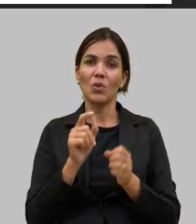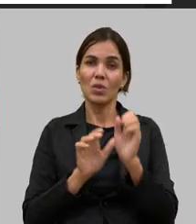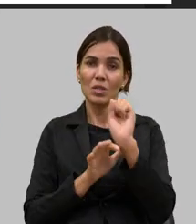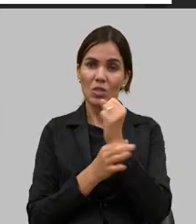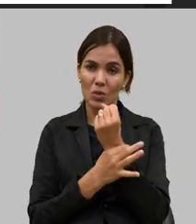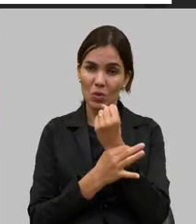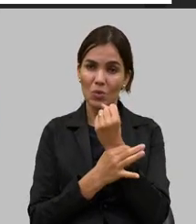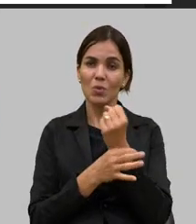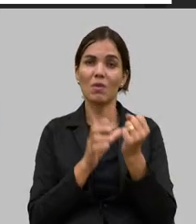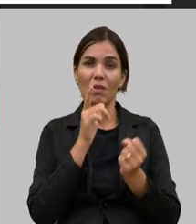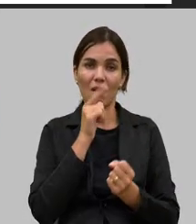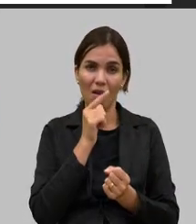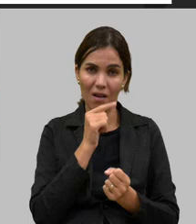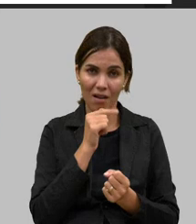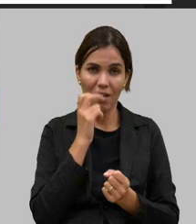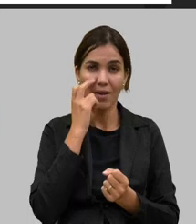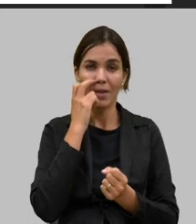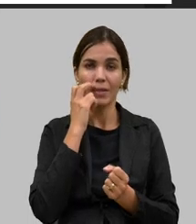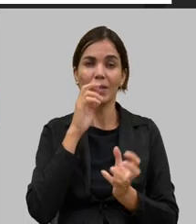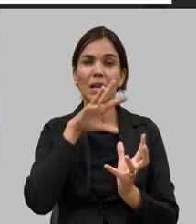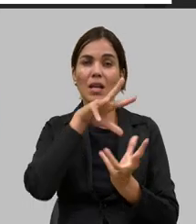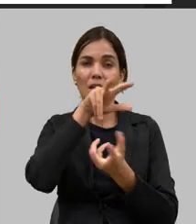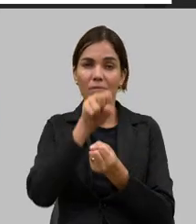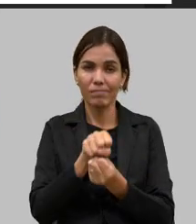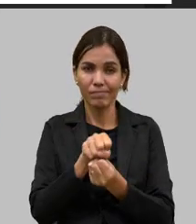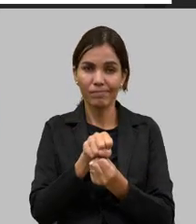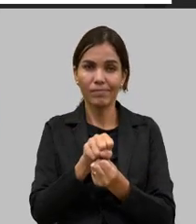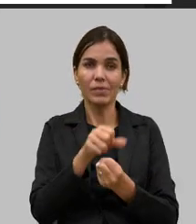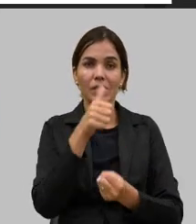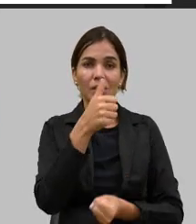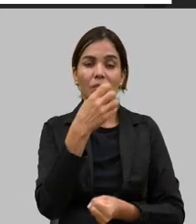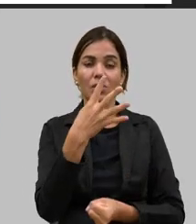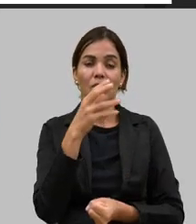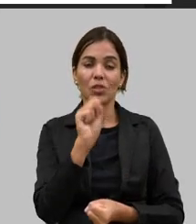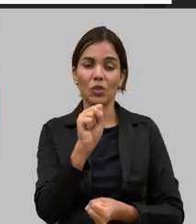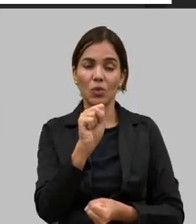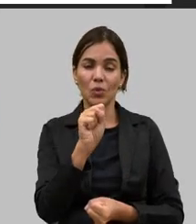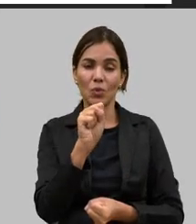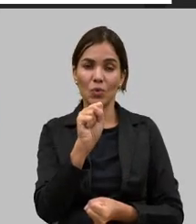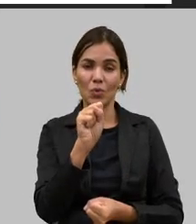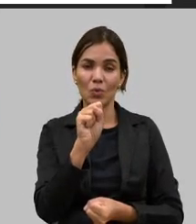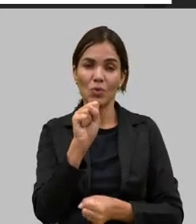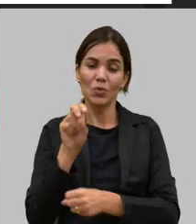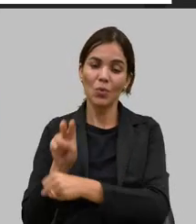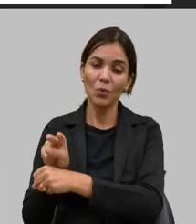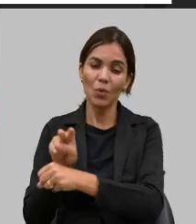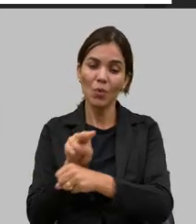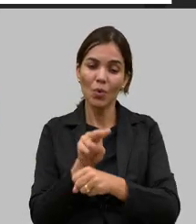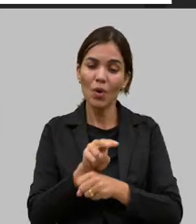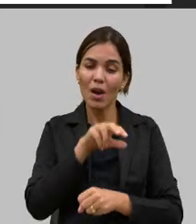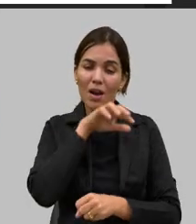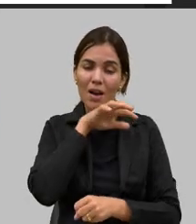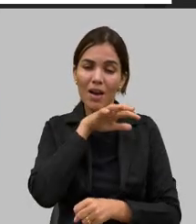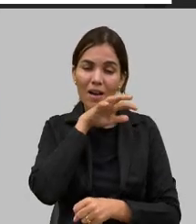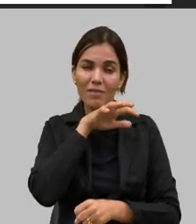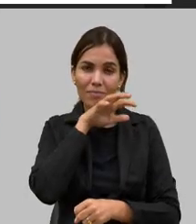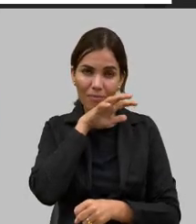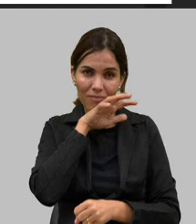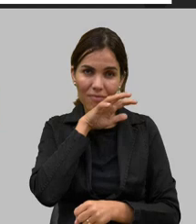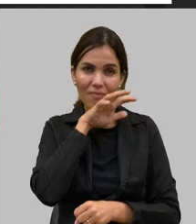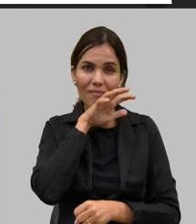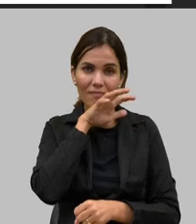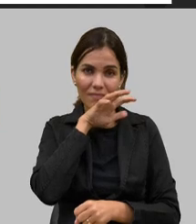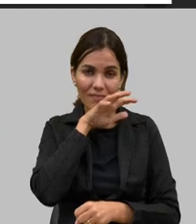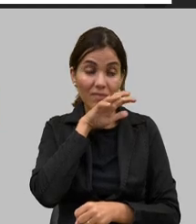264 mil em bovinocultura 148 mil em criação de pequenos animais a bovinocultura que diga-se que é muito importante o